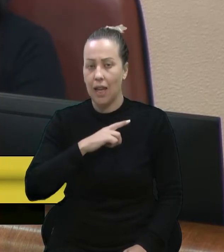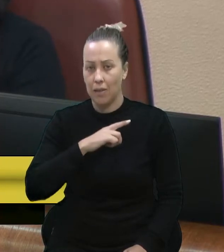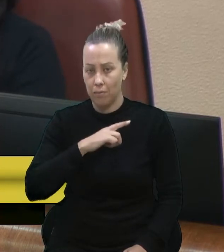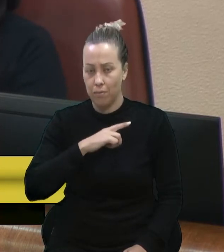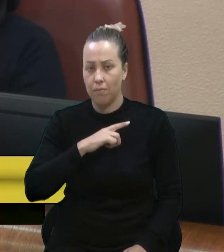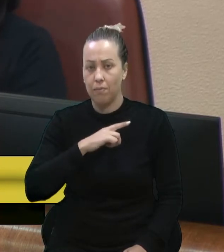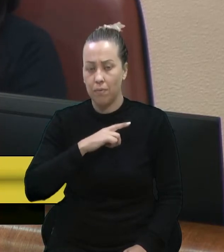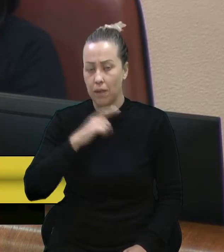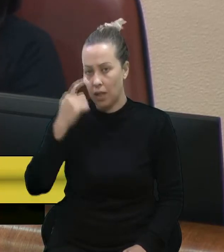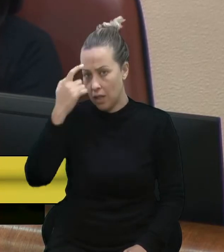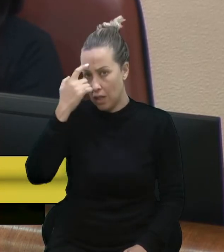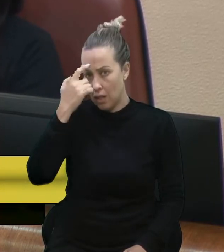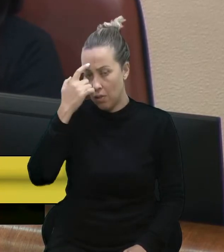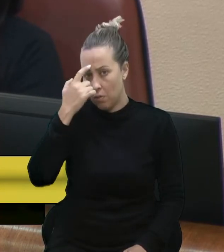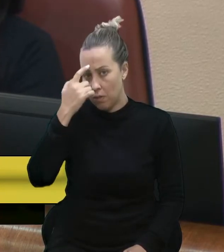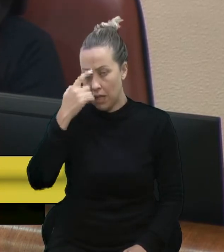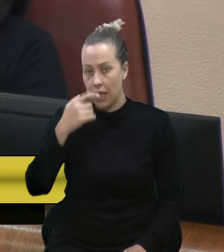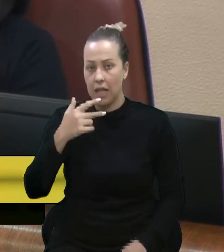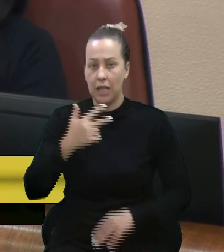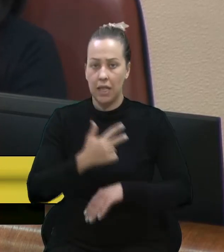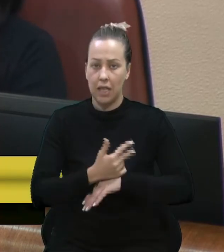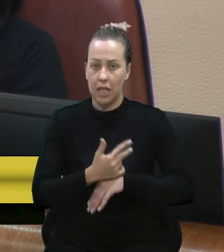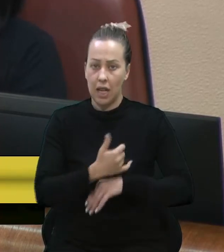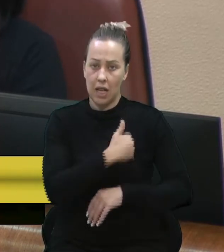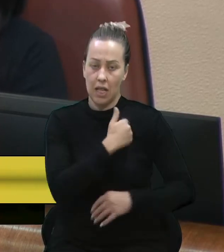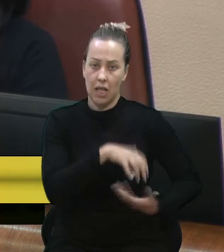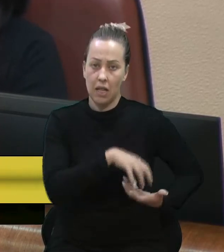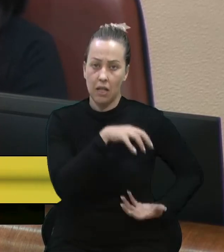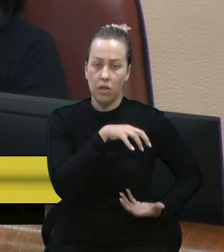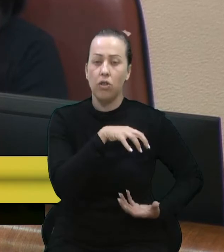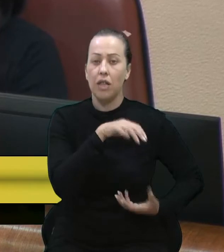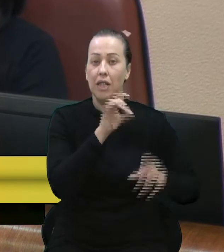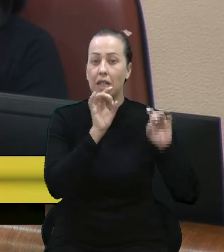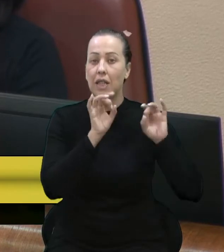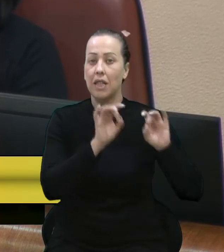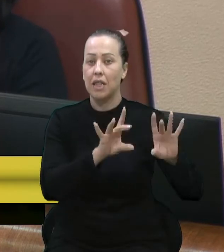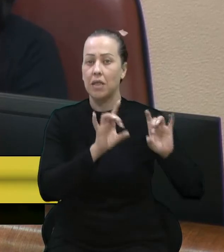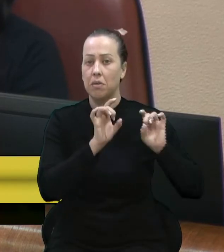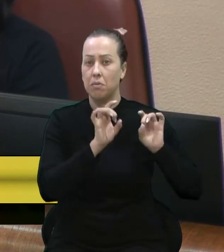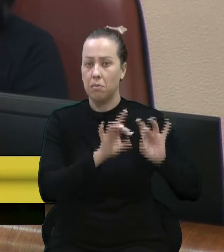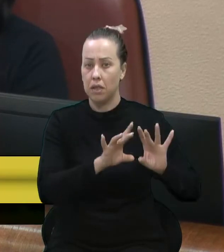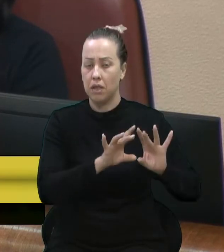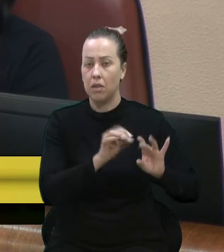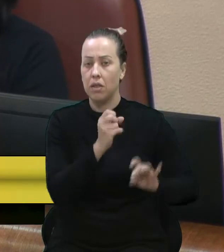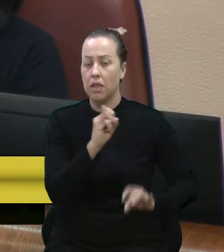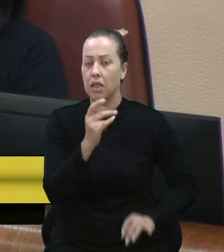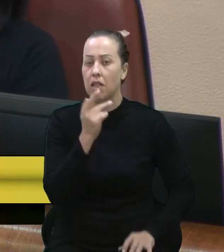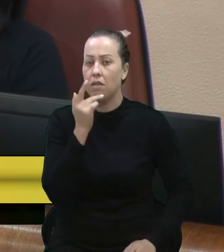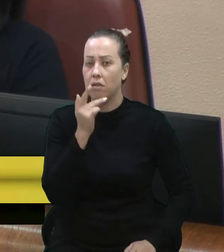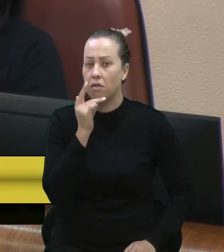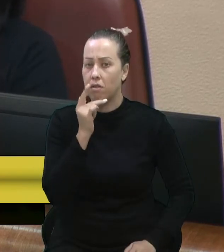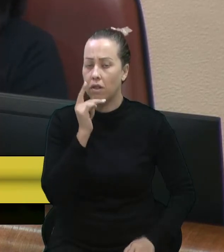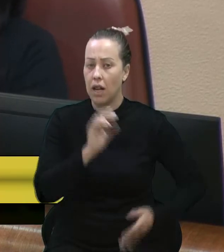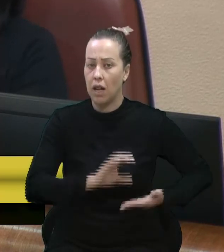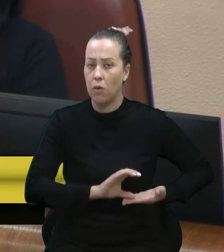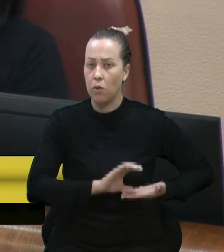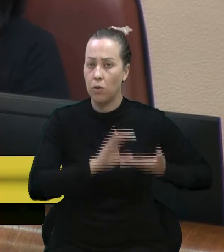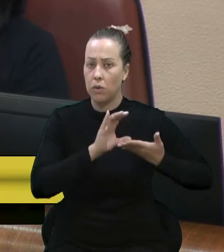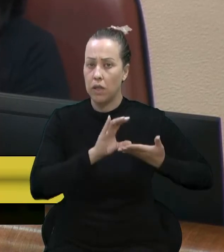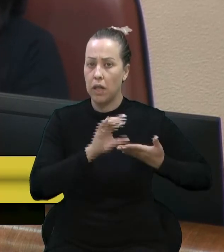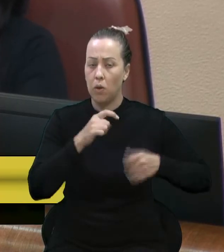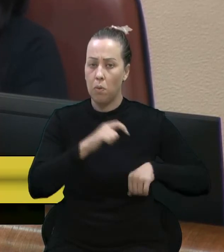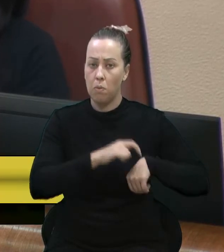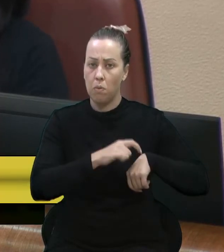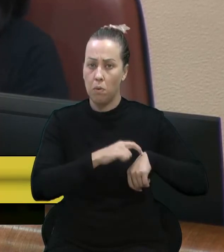de pensar na questão do idoso com um olhar especial. E, quando a gente fala sobre a questão do Conselho, neste